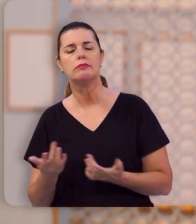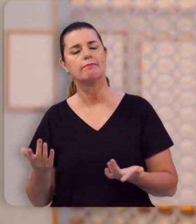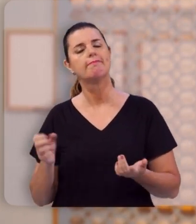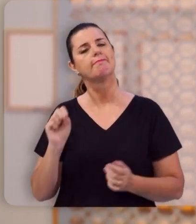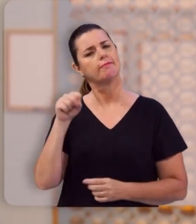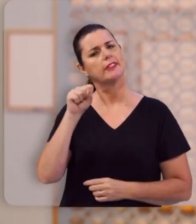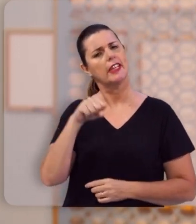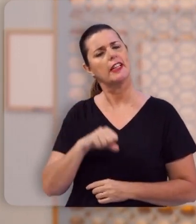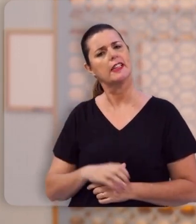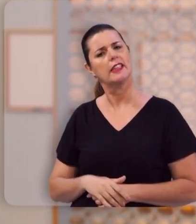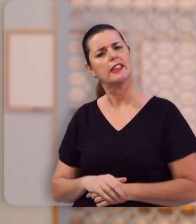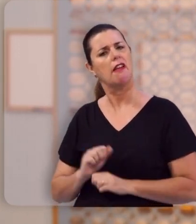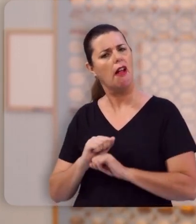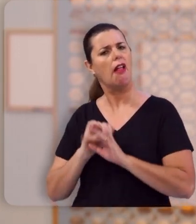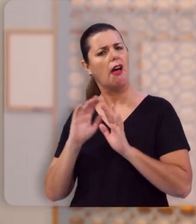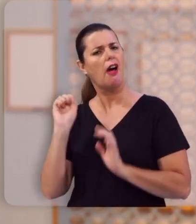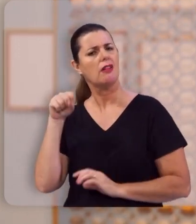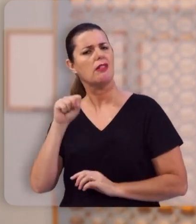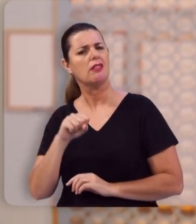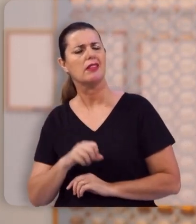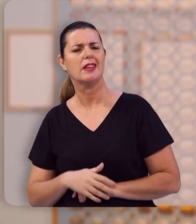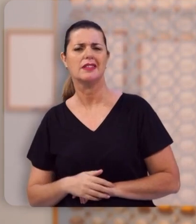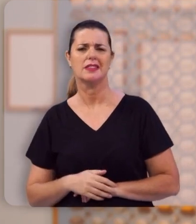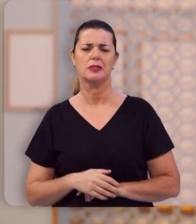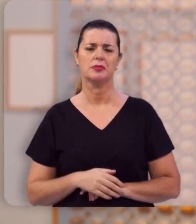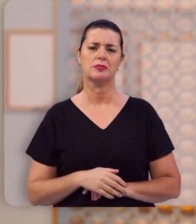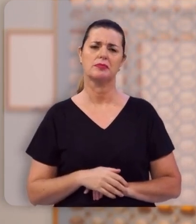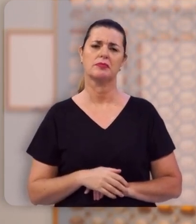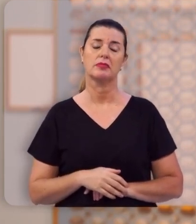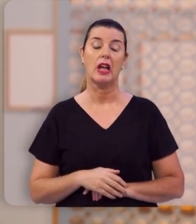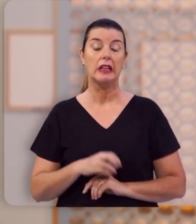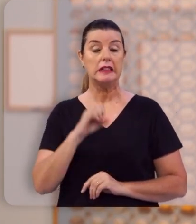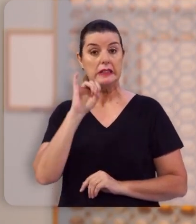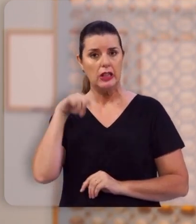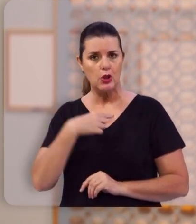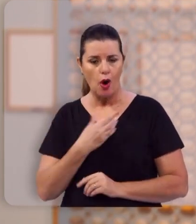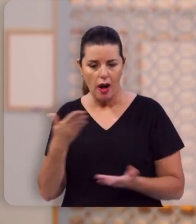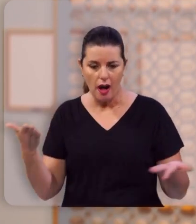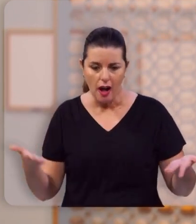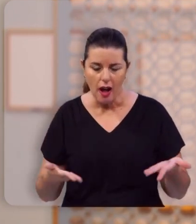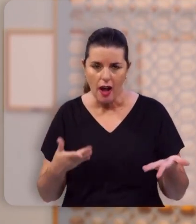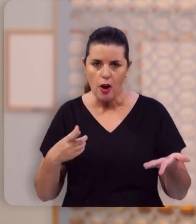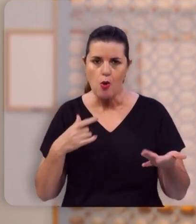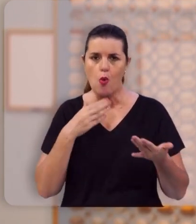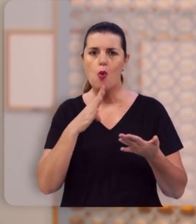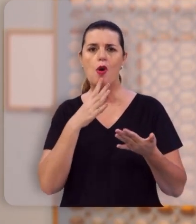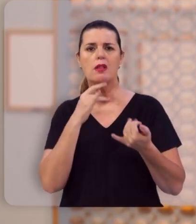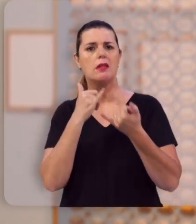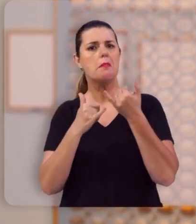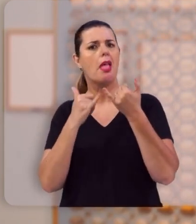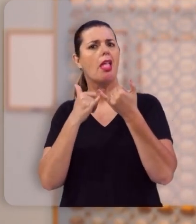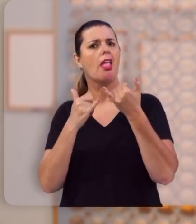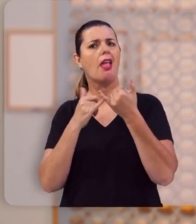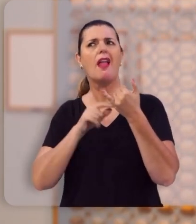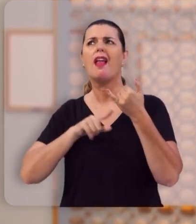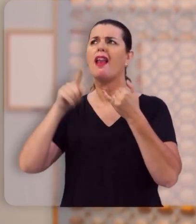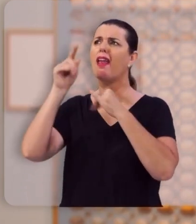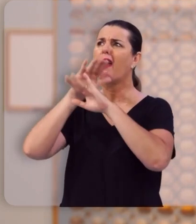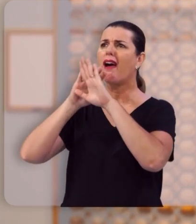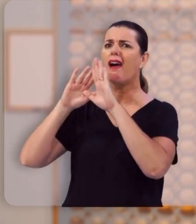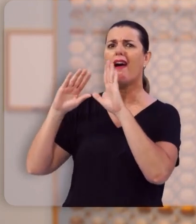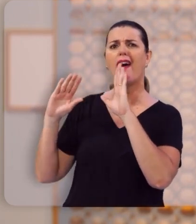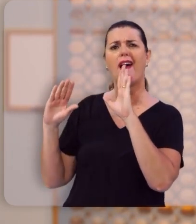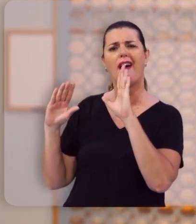óbvio que sim, é claro que sim. Se nós aqui conhecemos em parte, lá nós